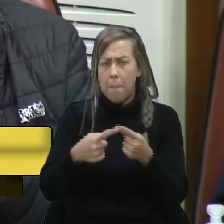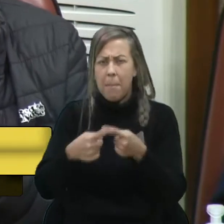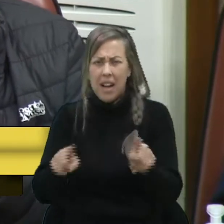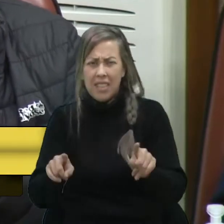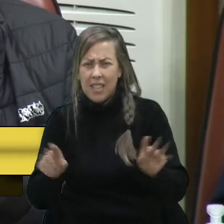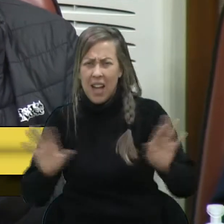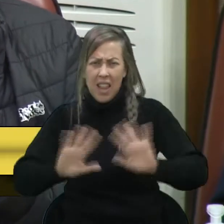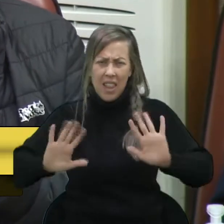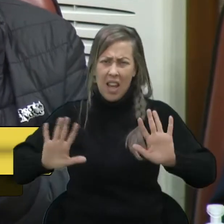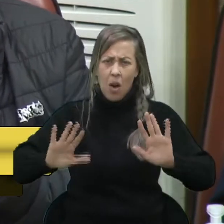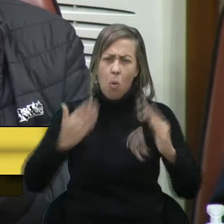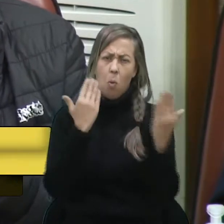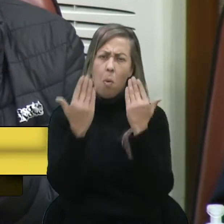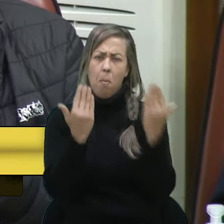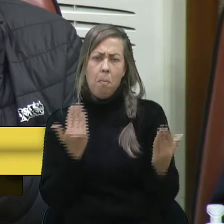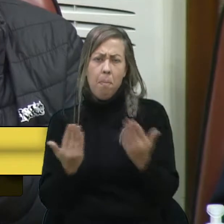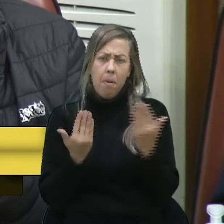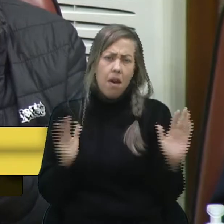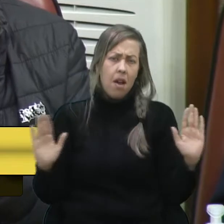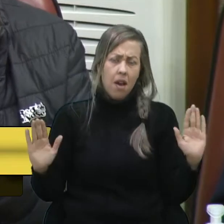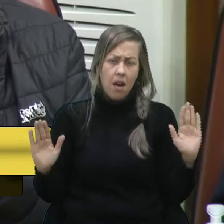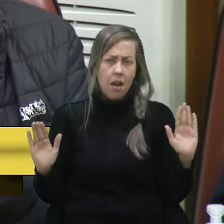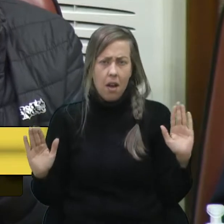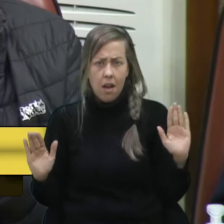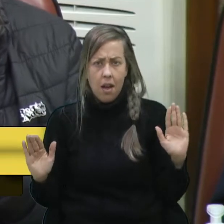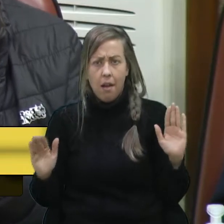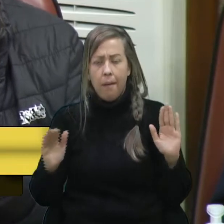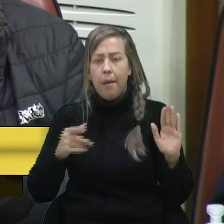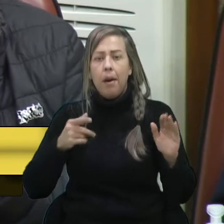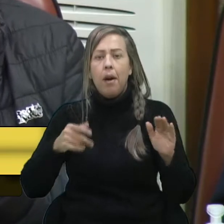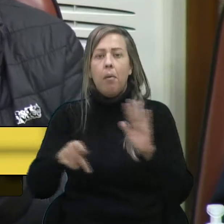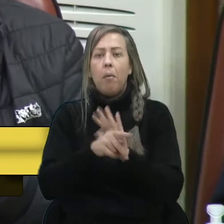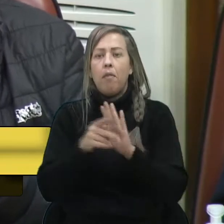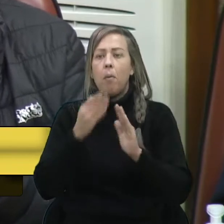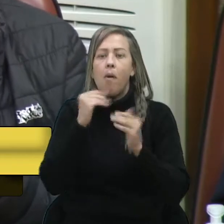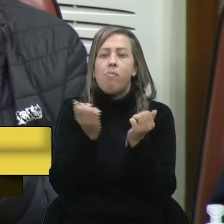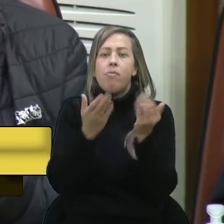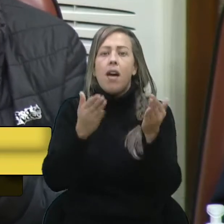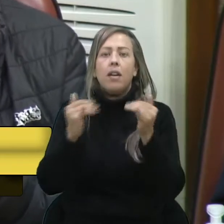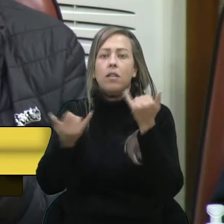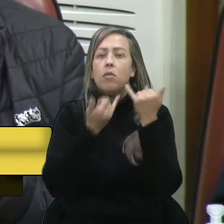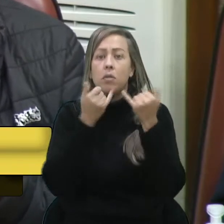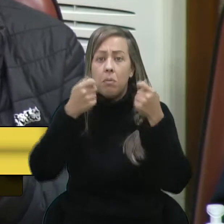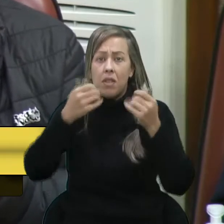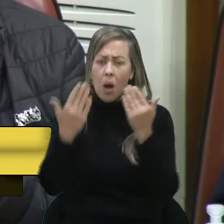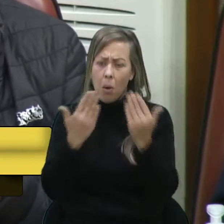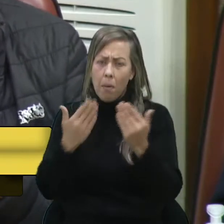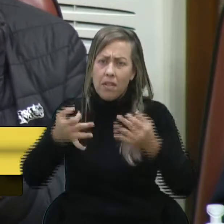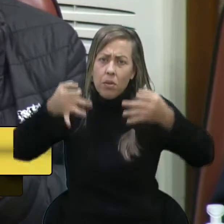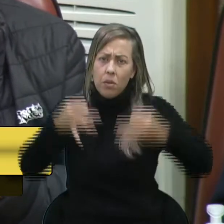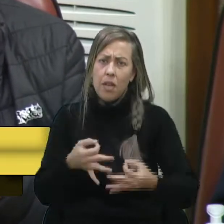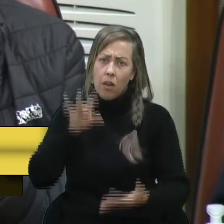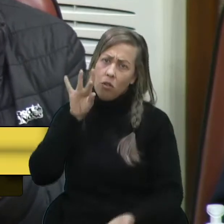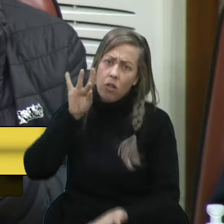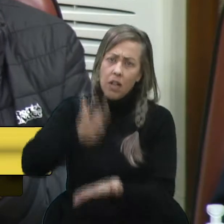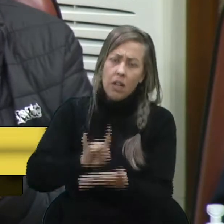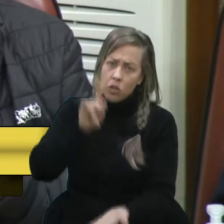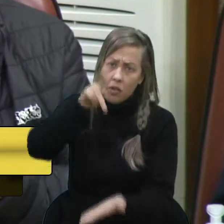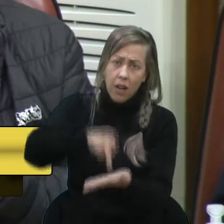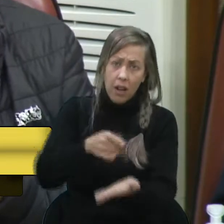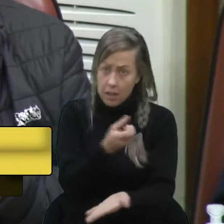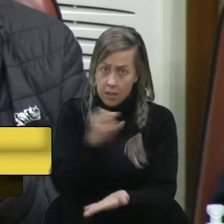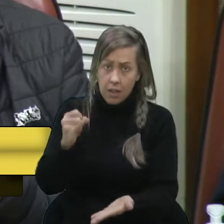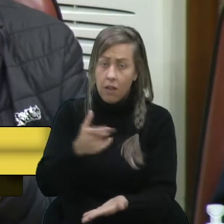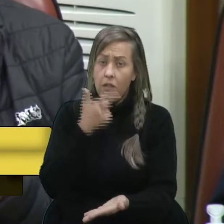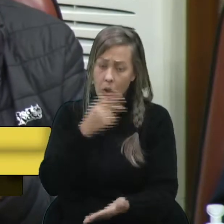fazer essas comparações aí que talvez tu esteja jogando ali para a torcida. Tem que fazer uma comparação do que é. Se o médico, e o senhor